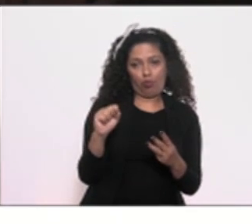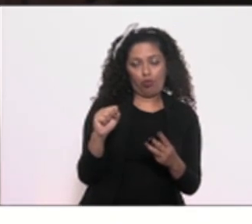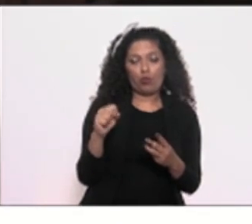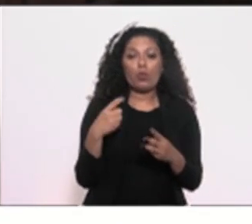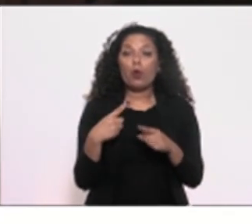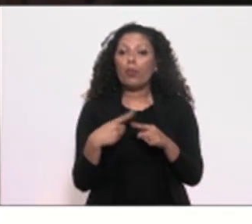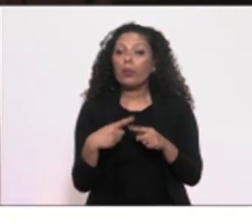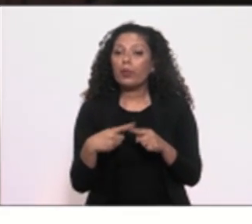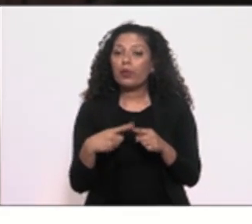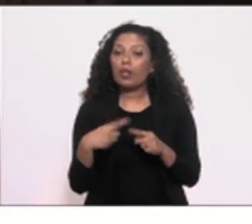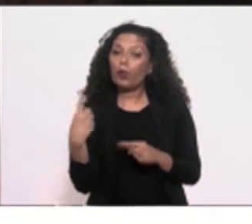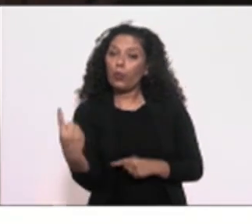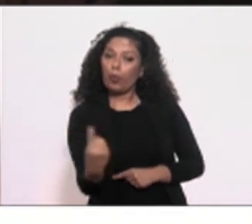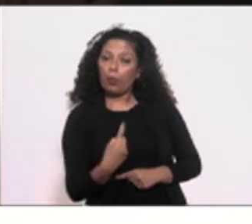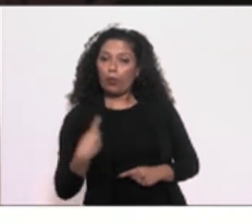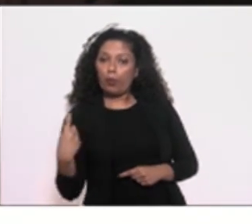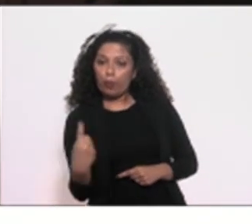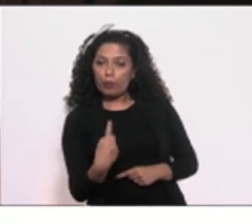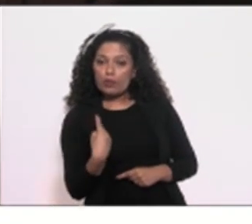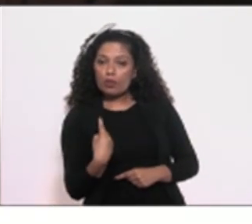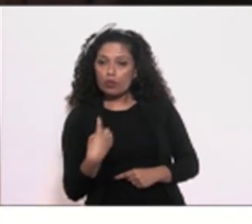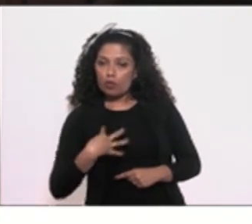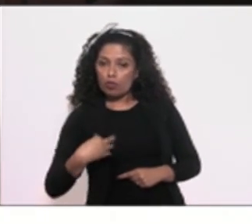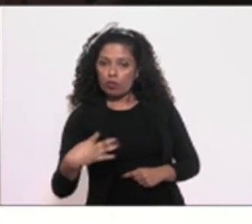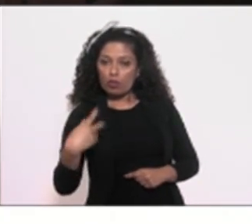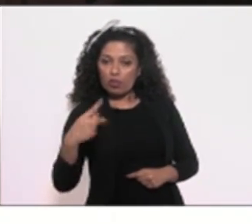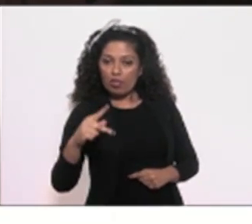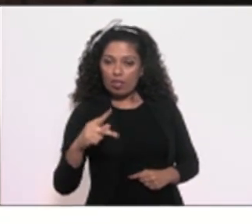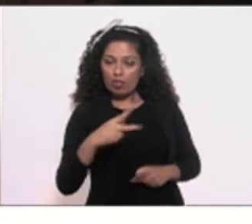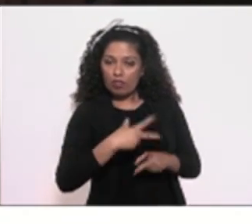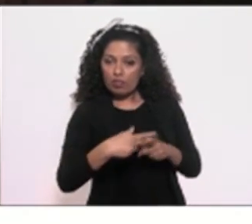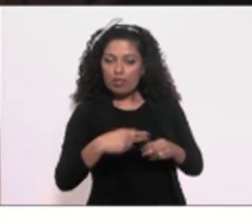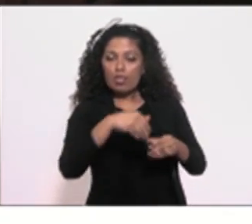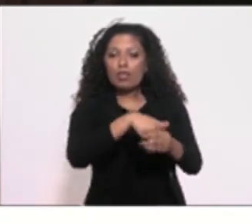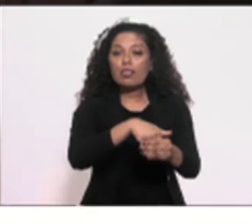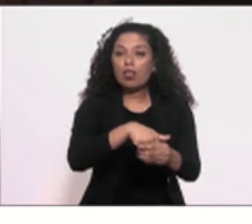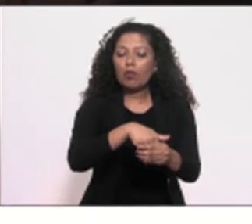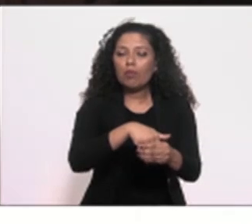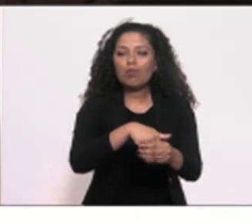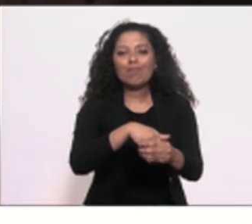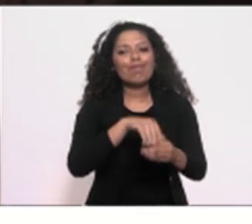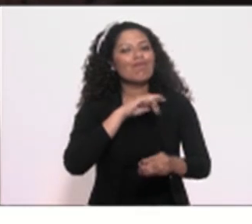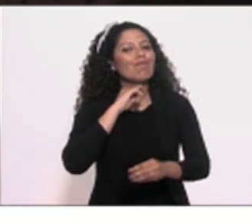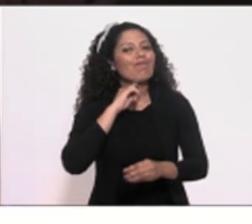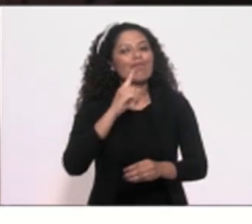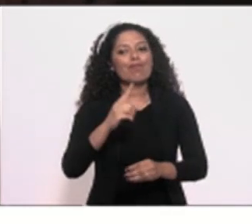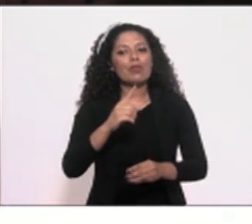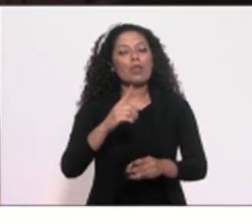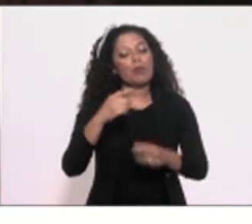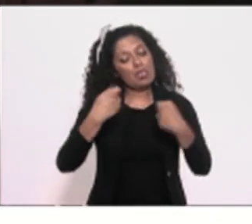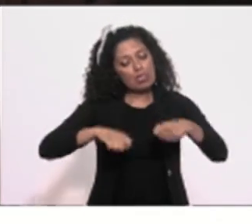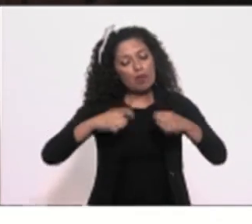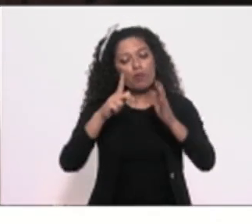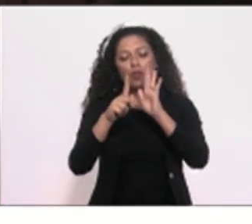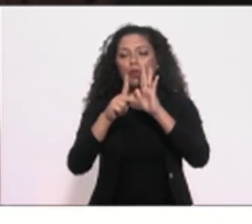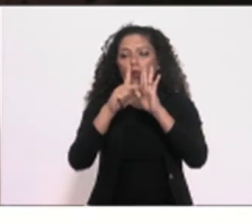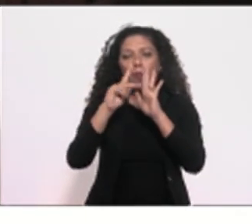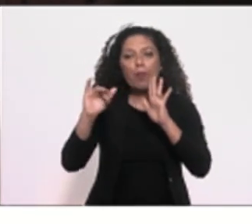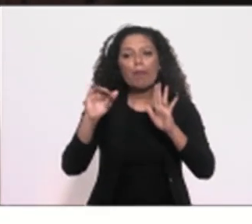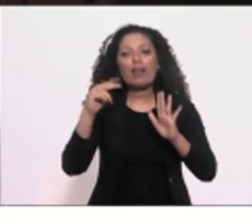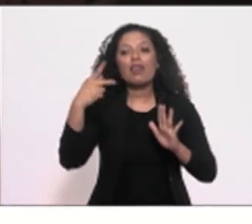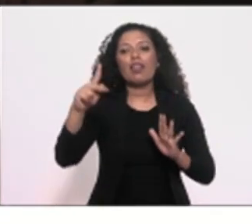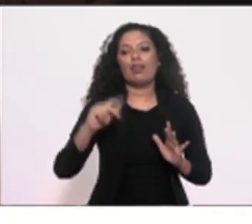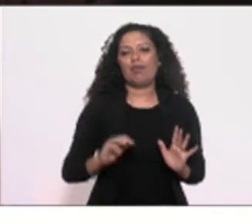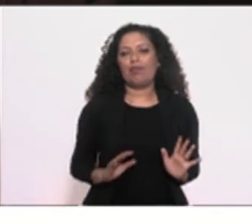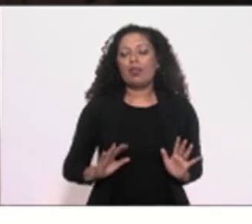conseguido esse mandato. Tudo conseguido no regime